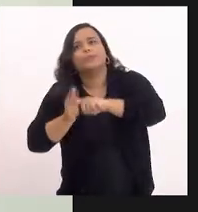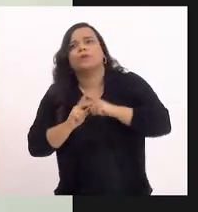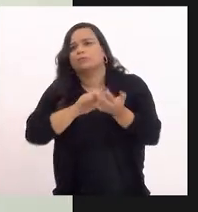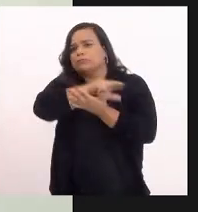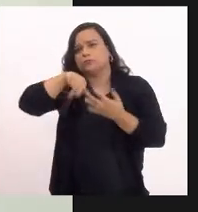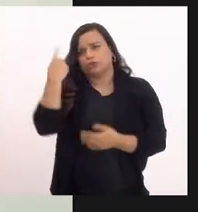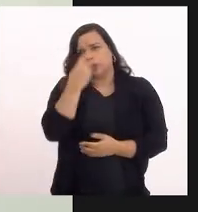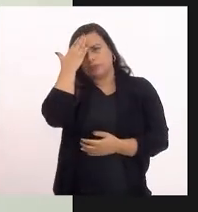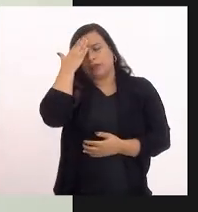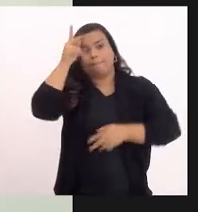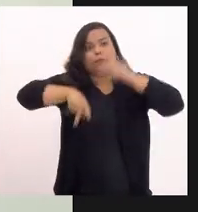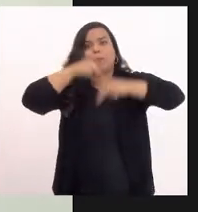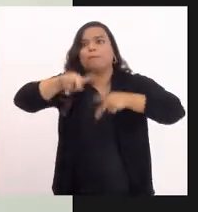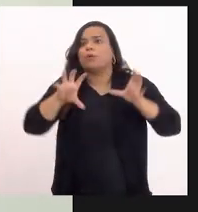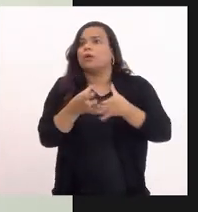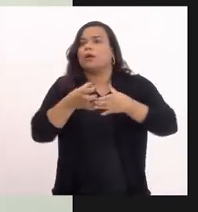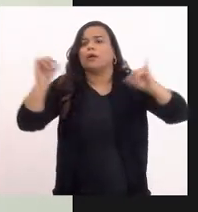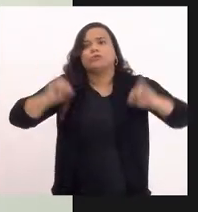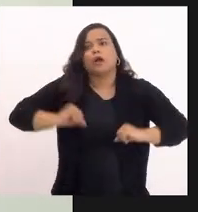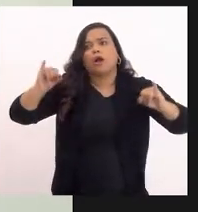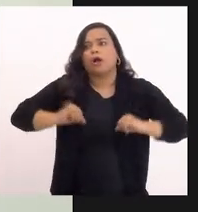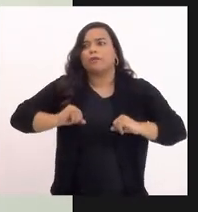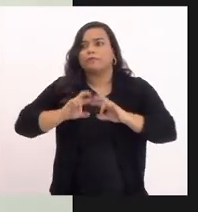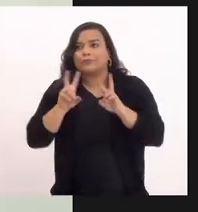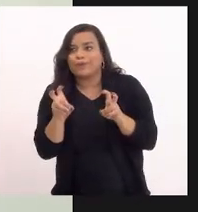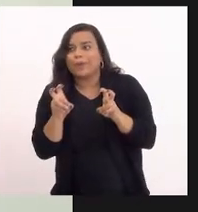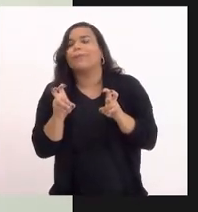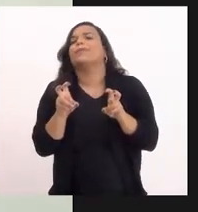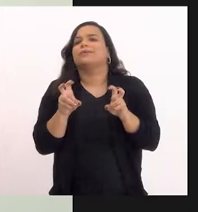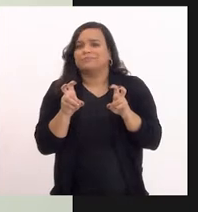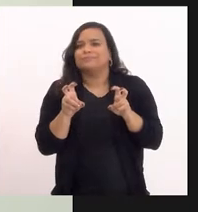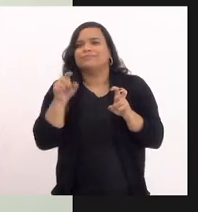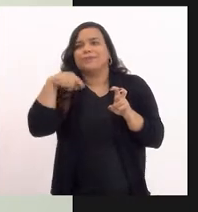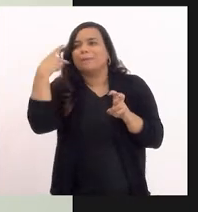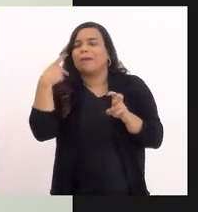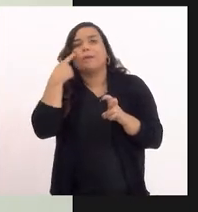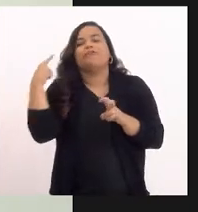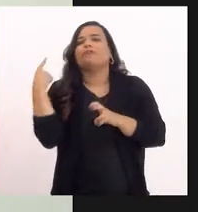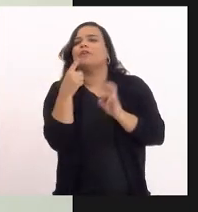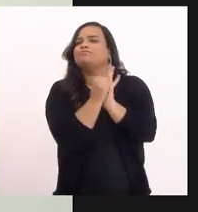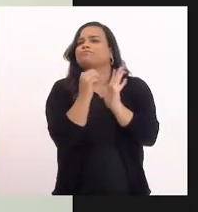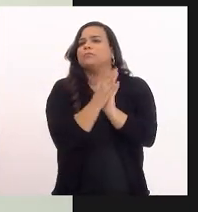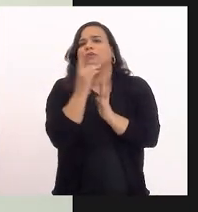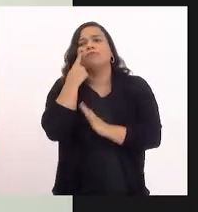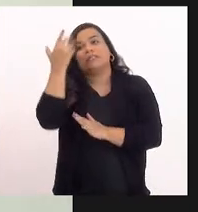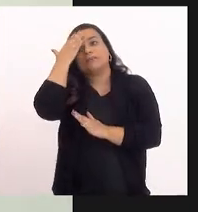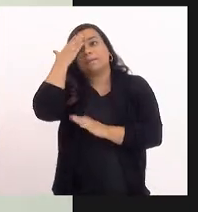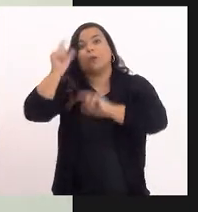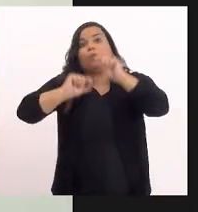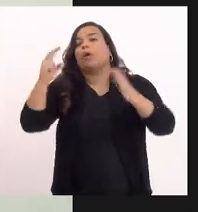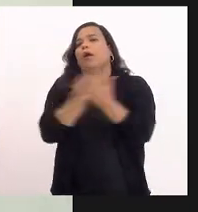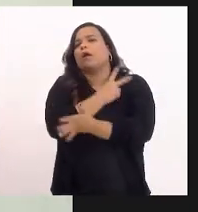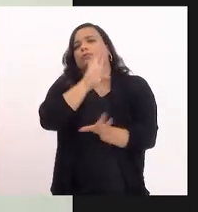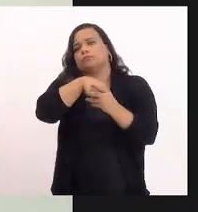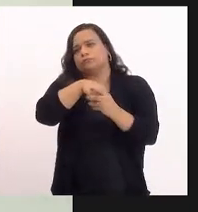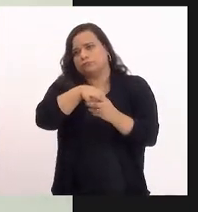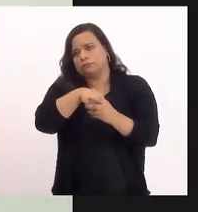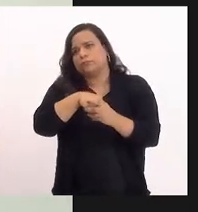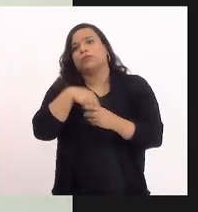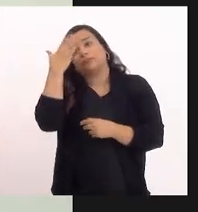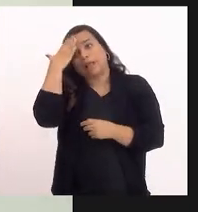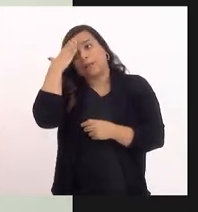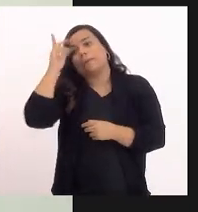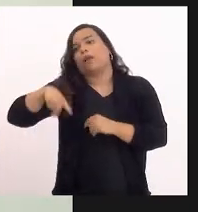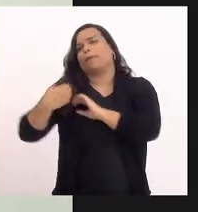população clama muito por essa questão, dessa Comissão Parlamentar de Inquédito, para a poder entender o que realmente está por trás disso. Nós sabemos que é uma empresa